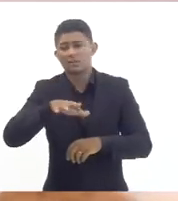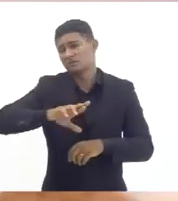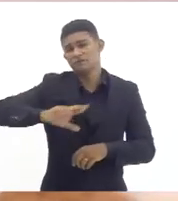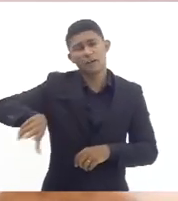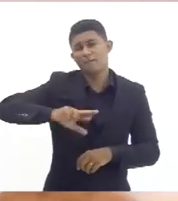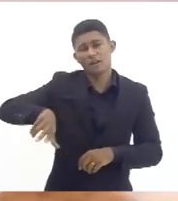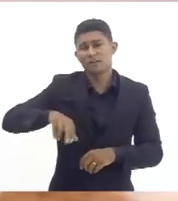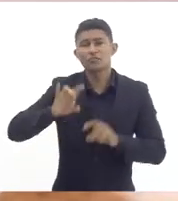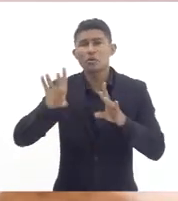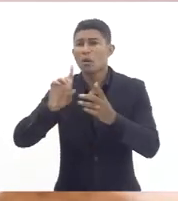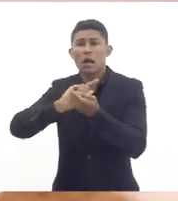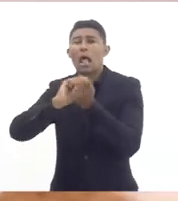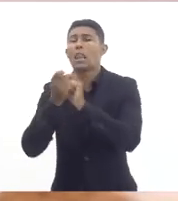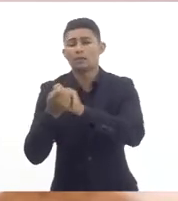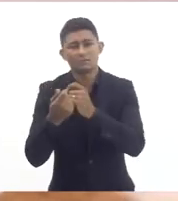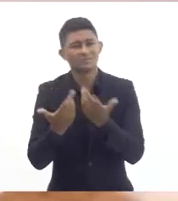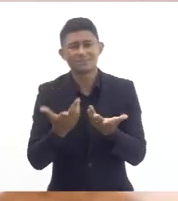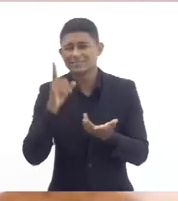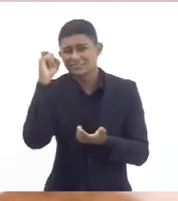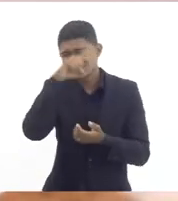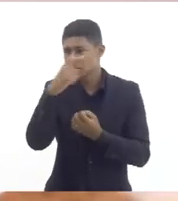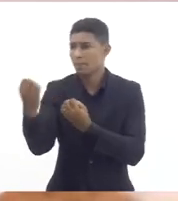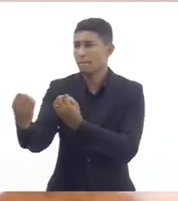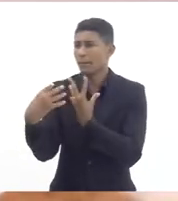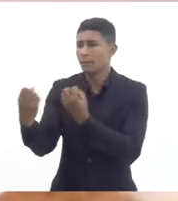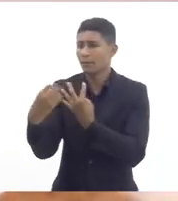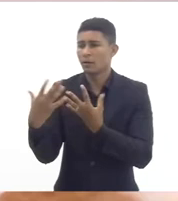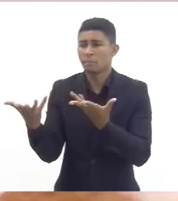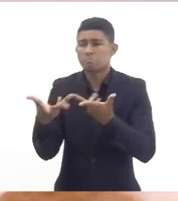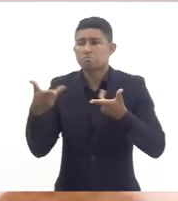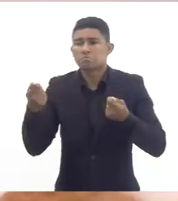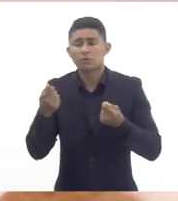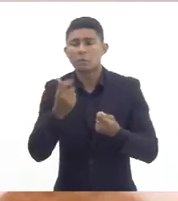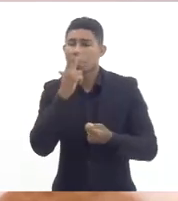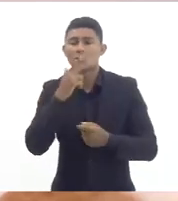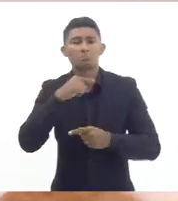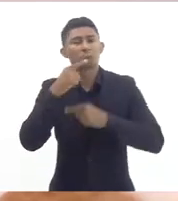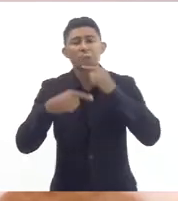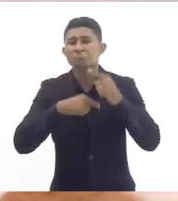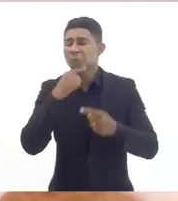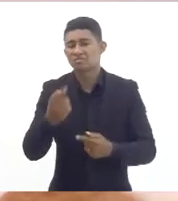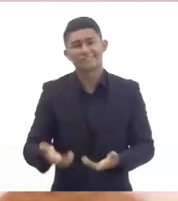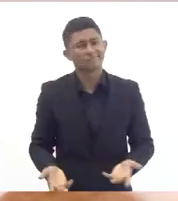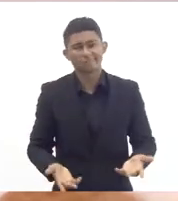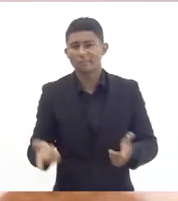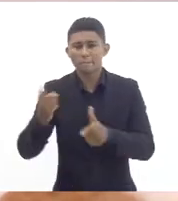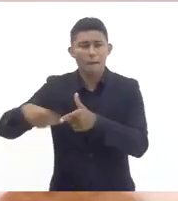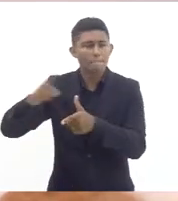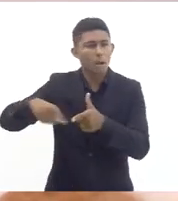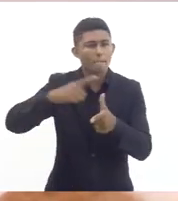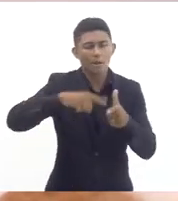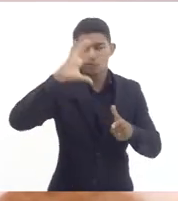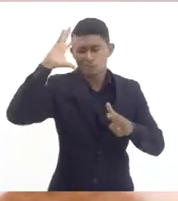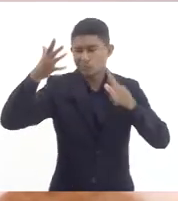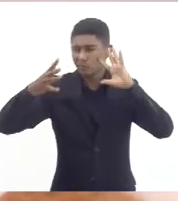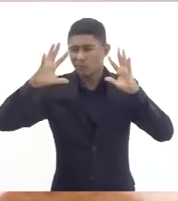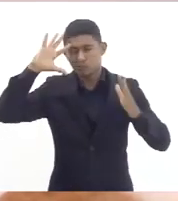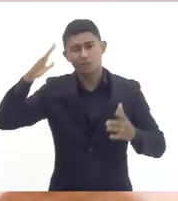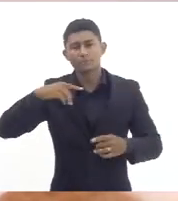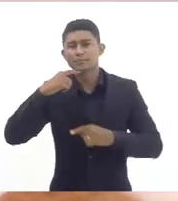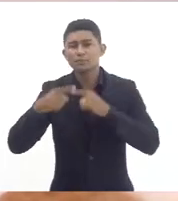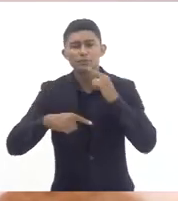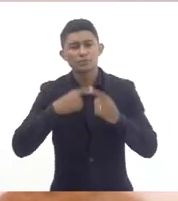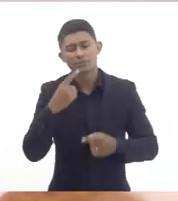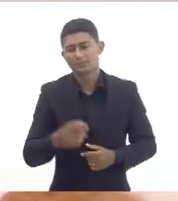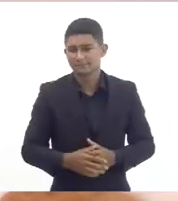que não resolve esse problema de ter um profissional